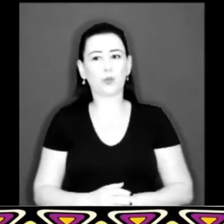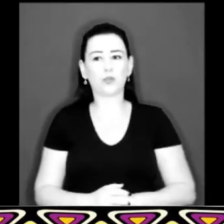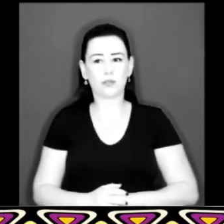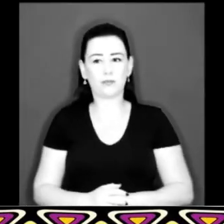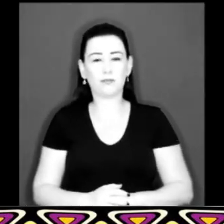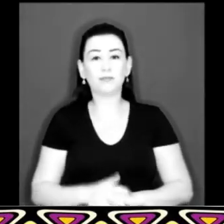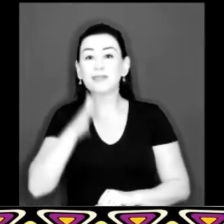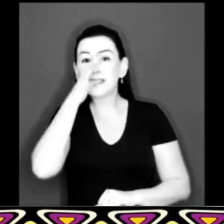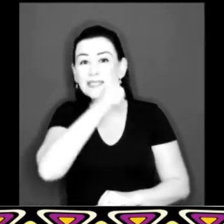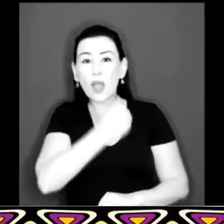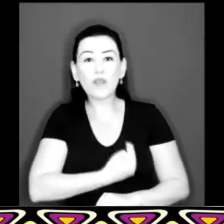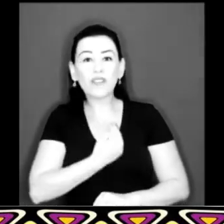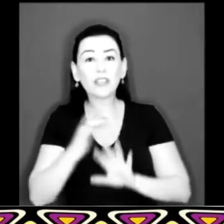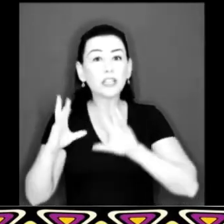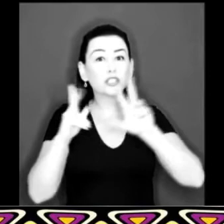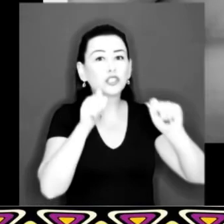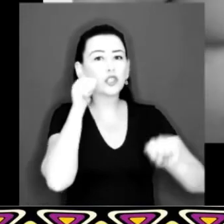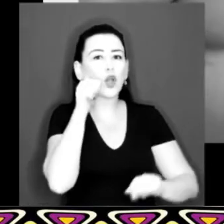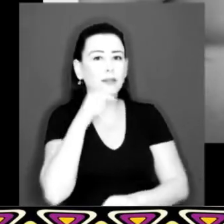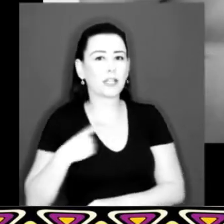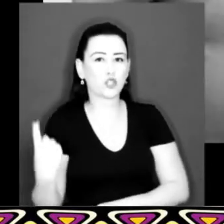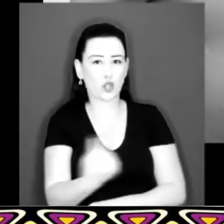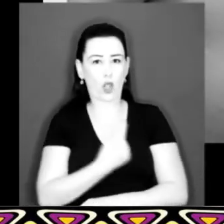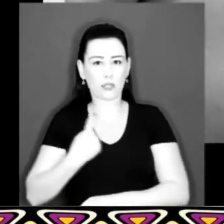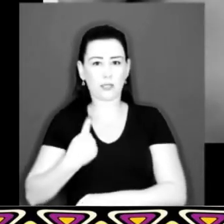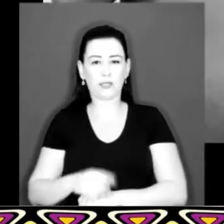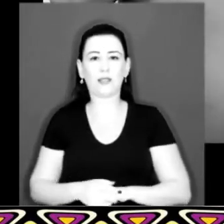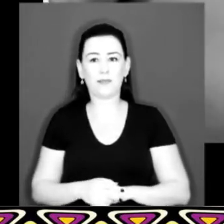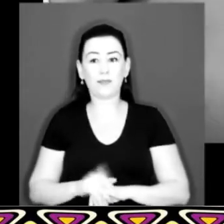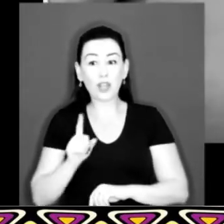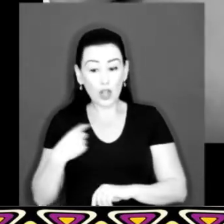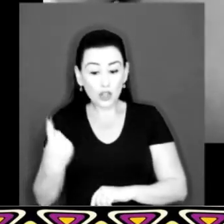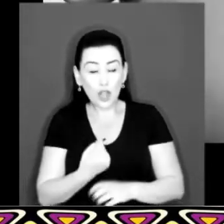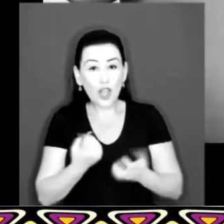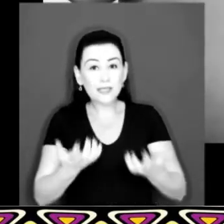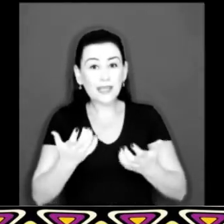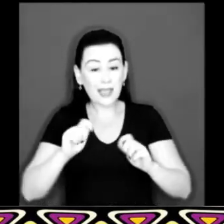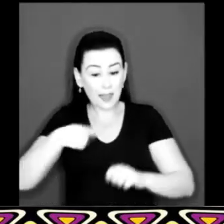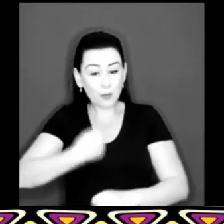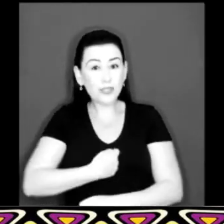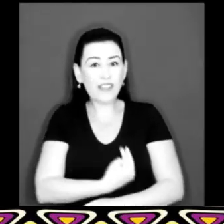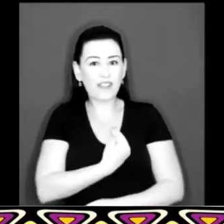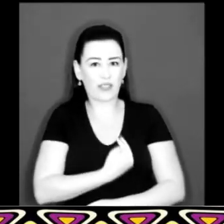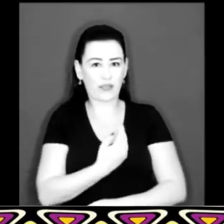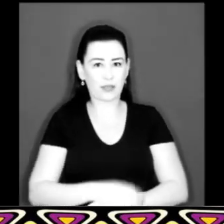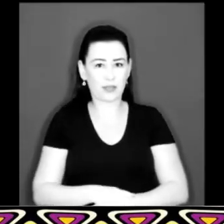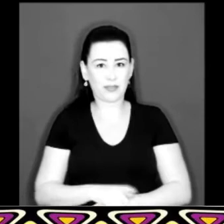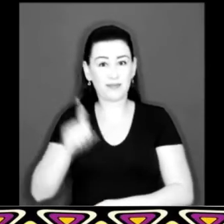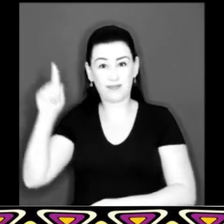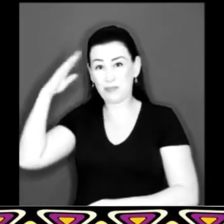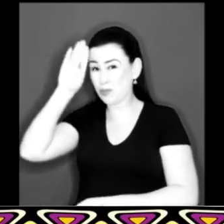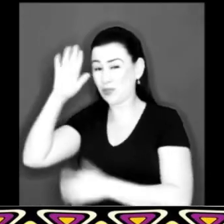pela vida de todas nós Nos queremos vivas Eles não